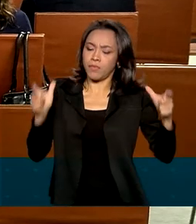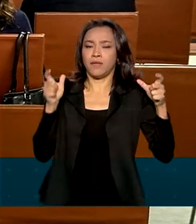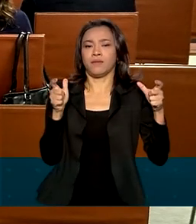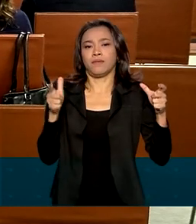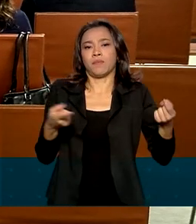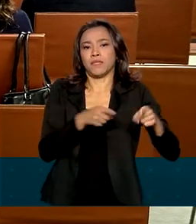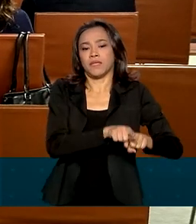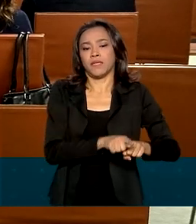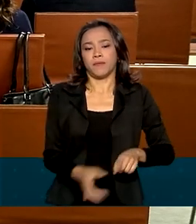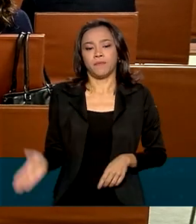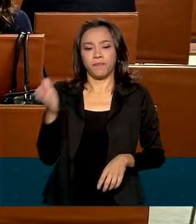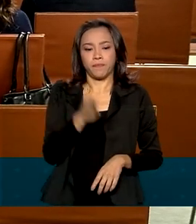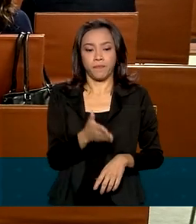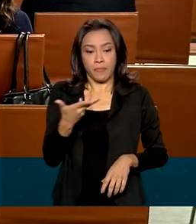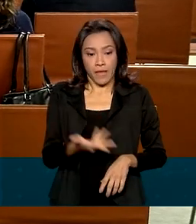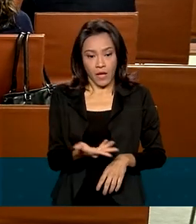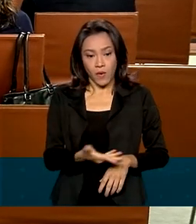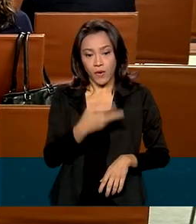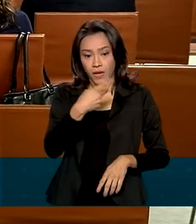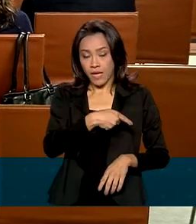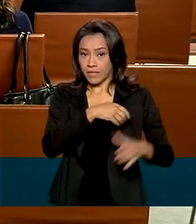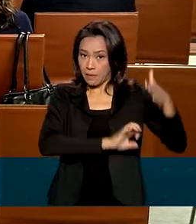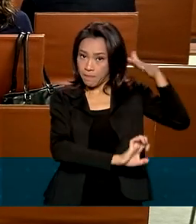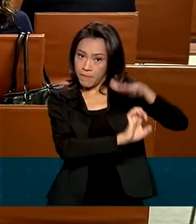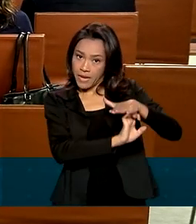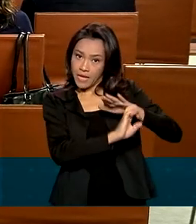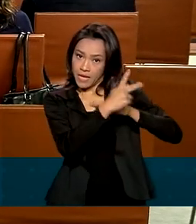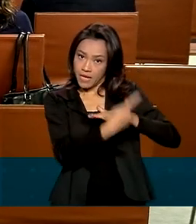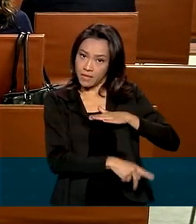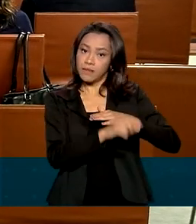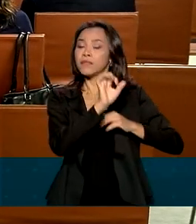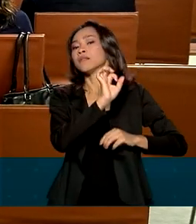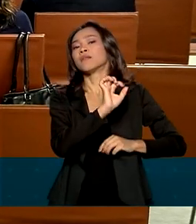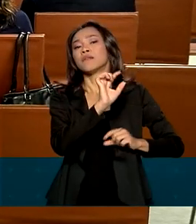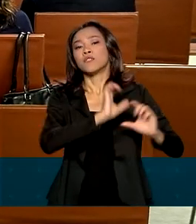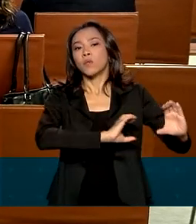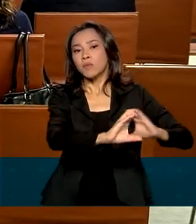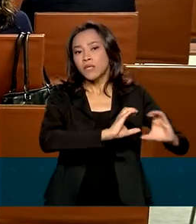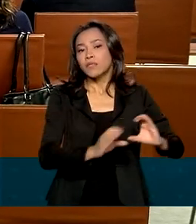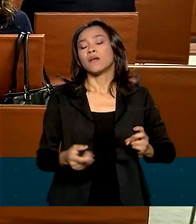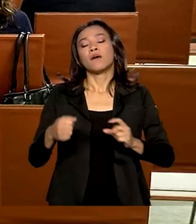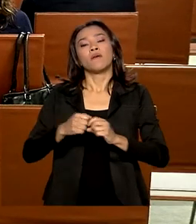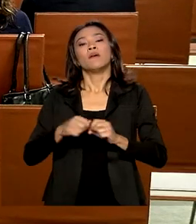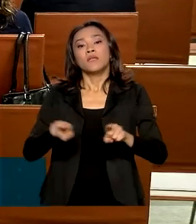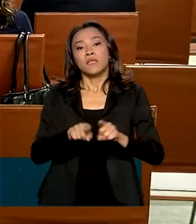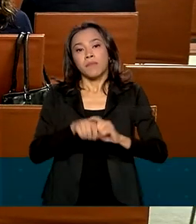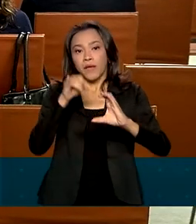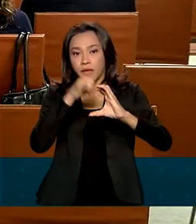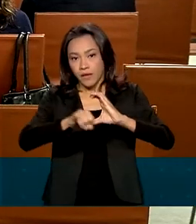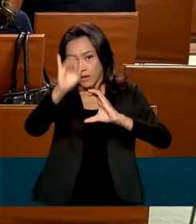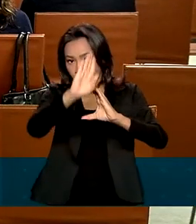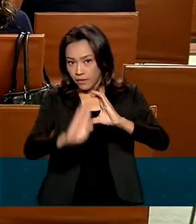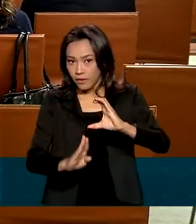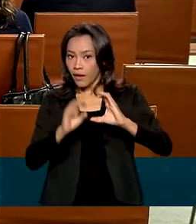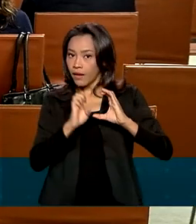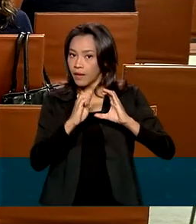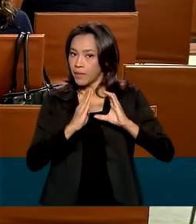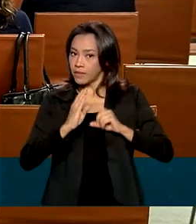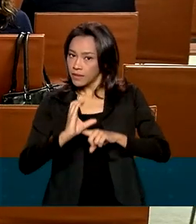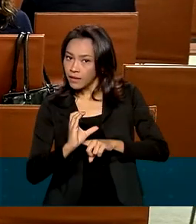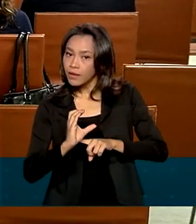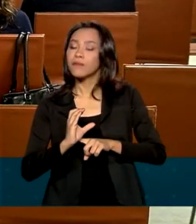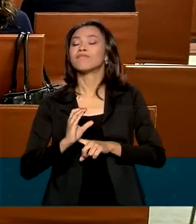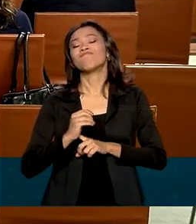entre a empresa mineira de comunicação, a nossa Rede Minas, e a TV Brasil, a empresa Brasil de comunicação, ele